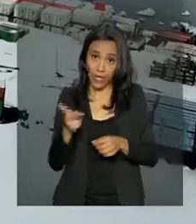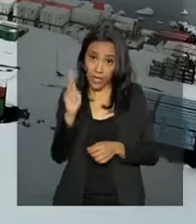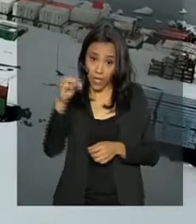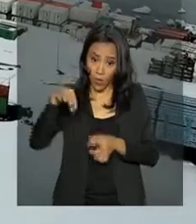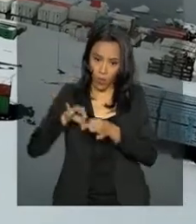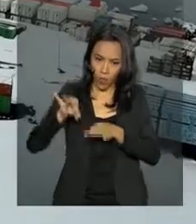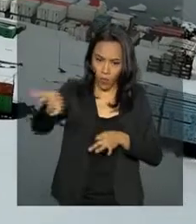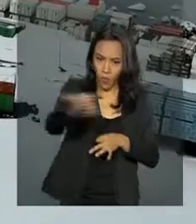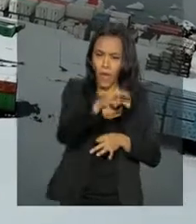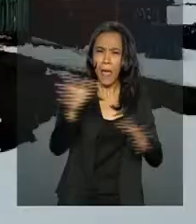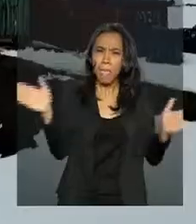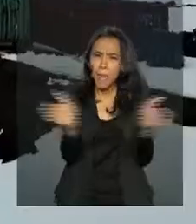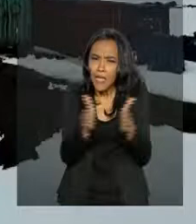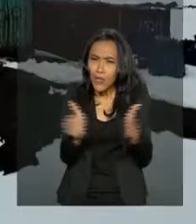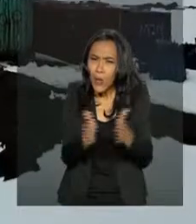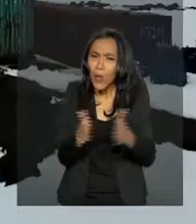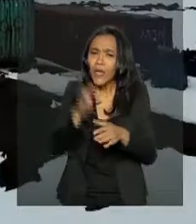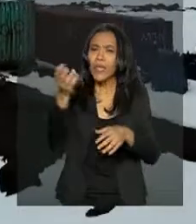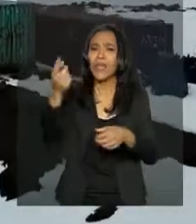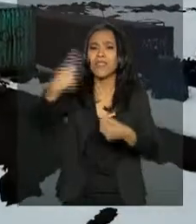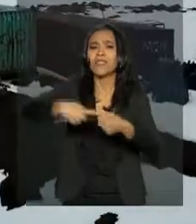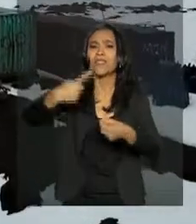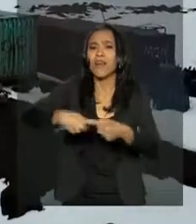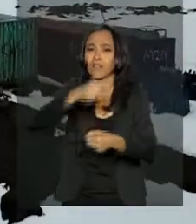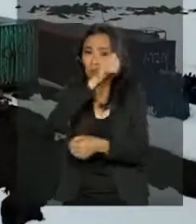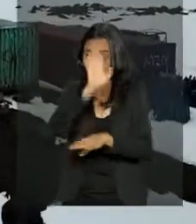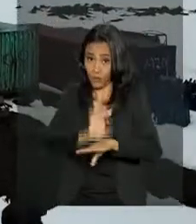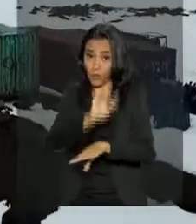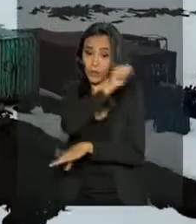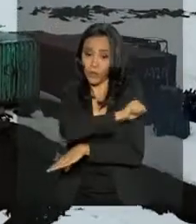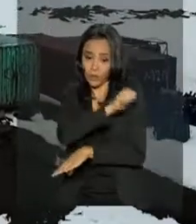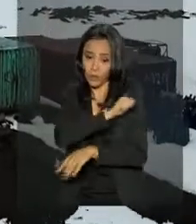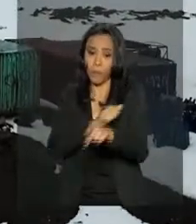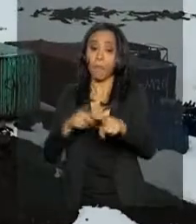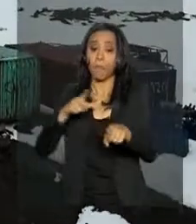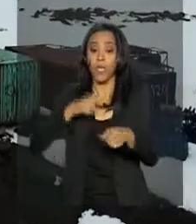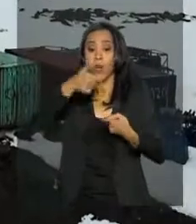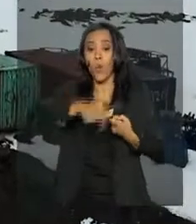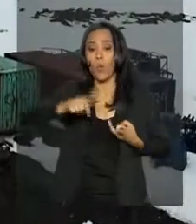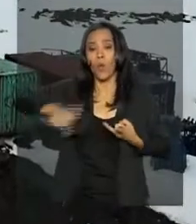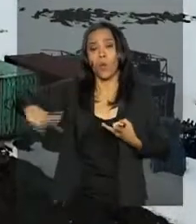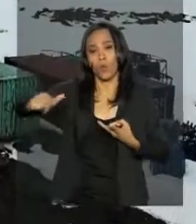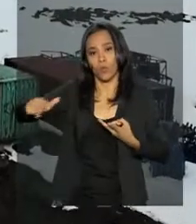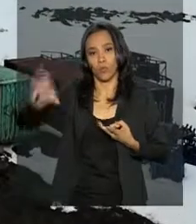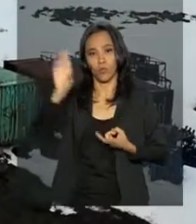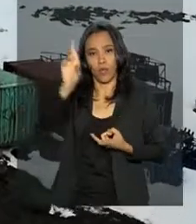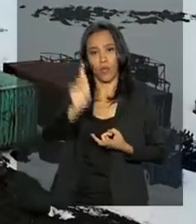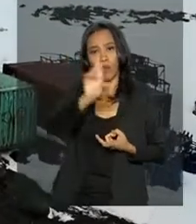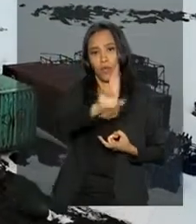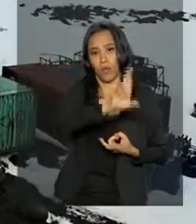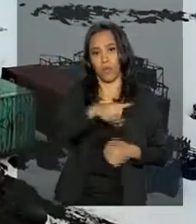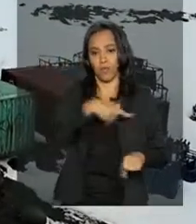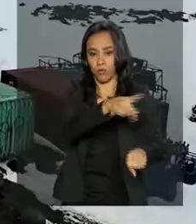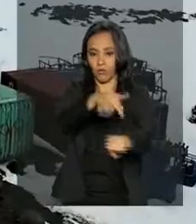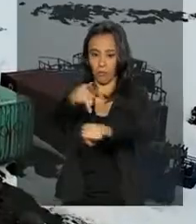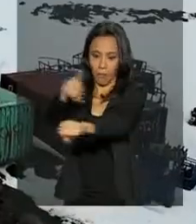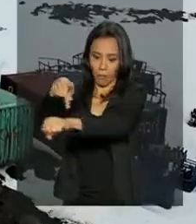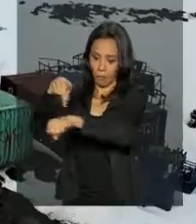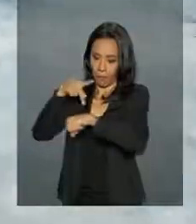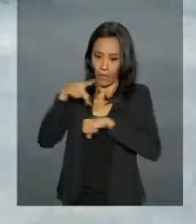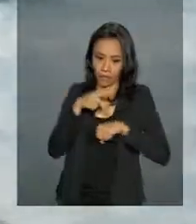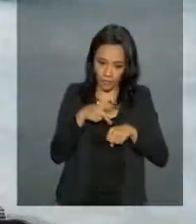a cidade do Rio de Janeiro. A ilha também abriga estações de vários outros países. A brasileira fica na Baía do